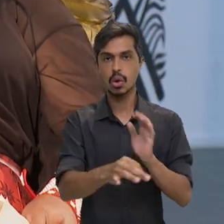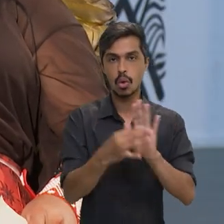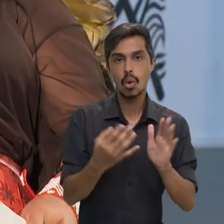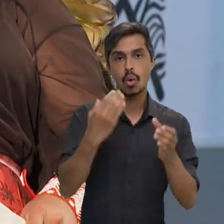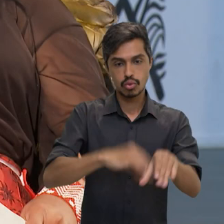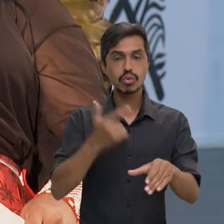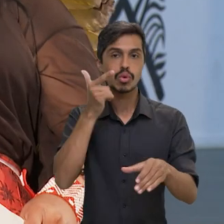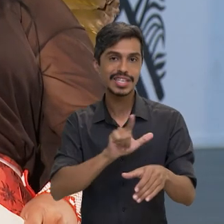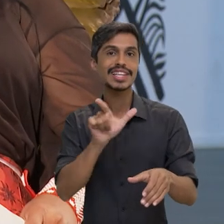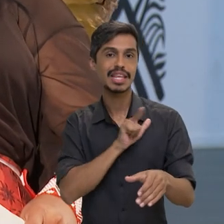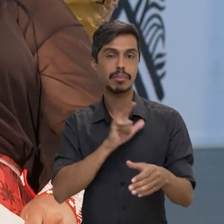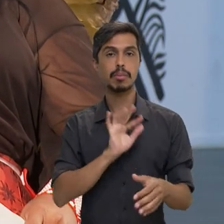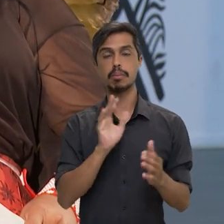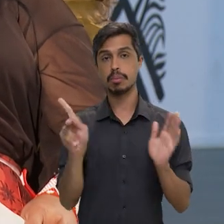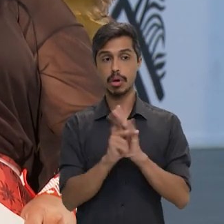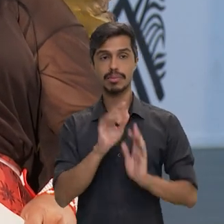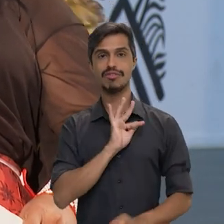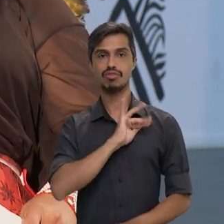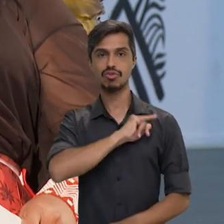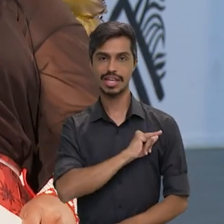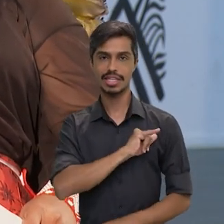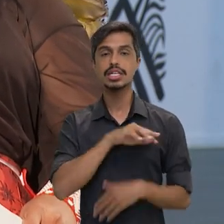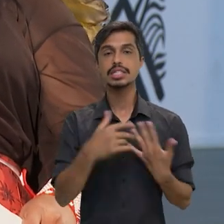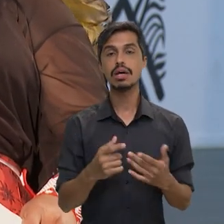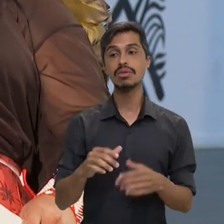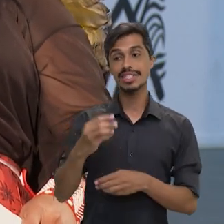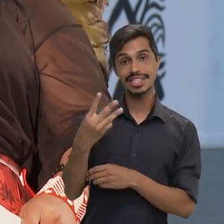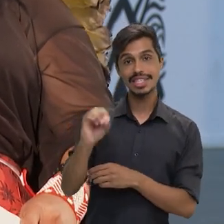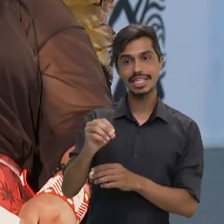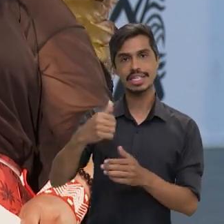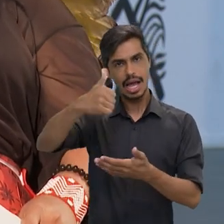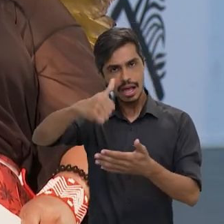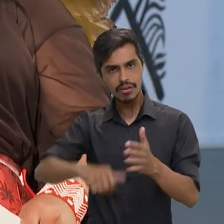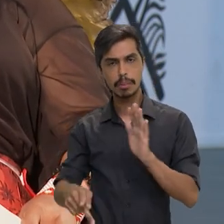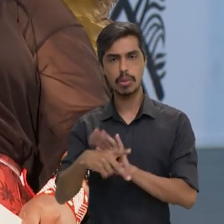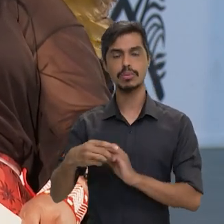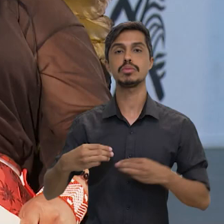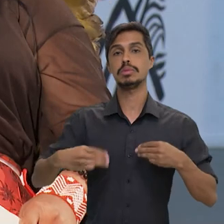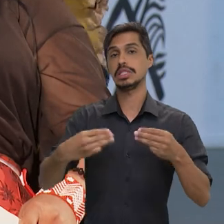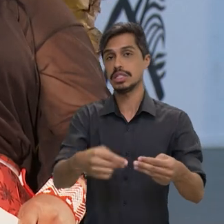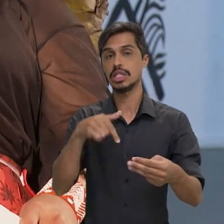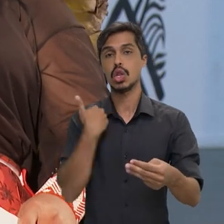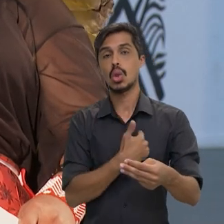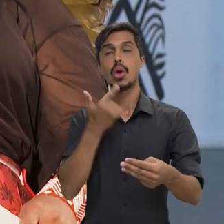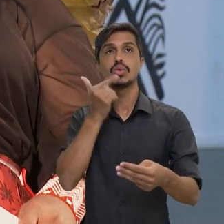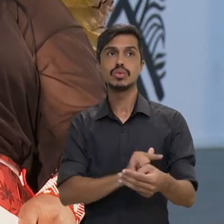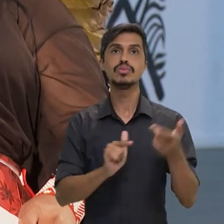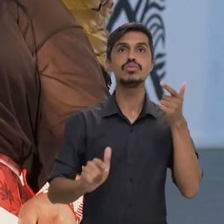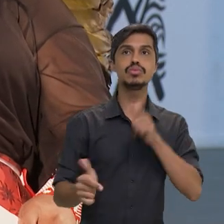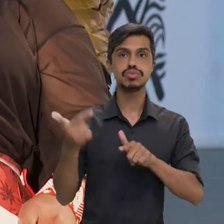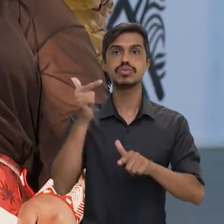já foi assinado concurso público para a FUNAI, e 30 analistas para o Ministério. Então, nós estamos